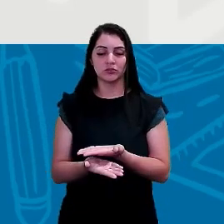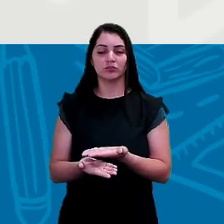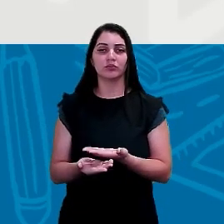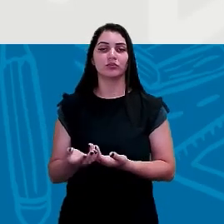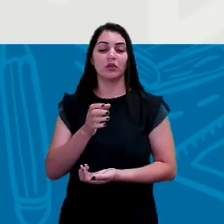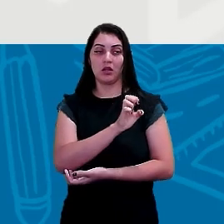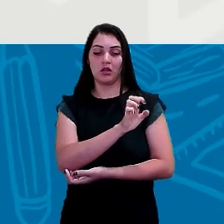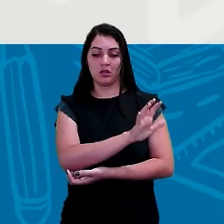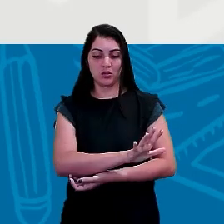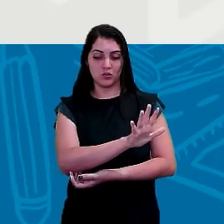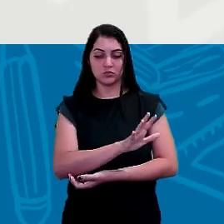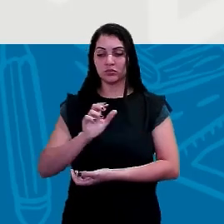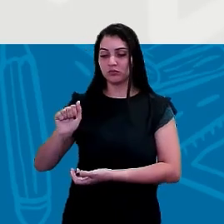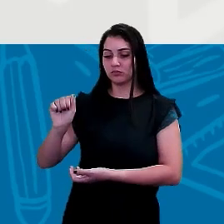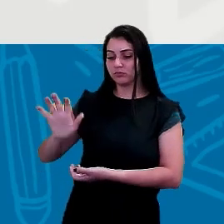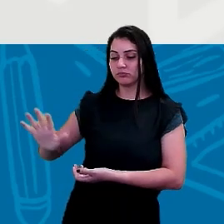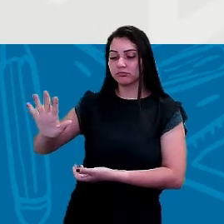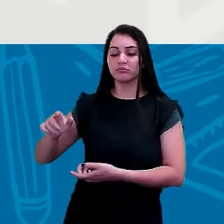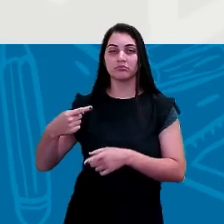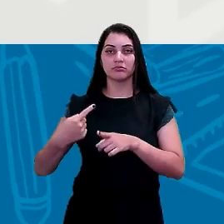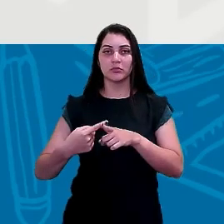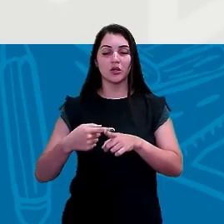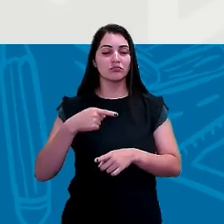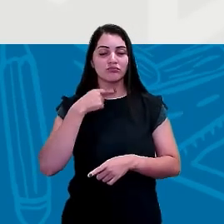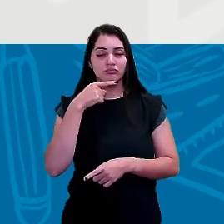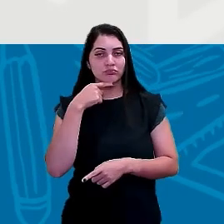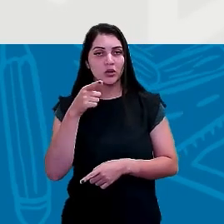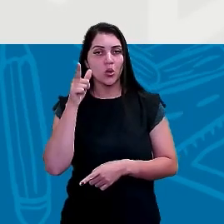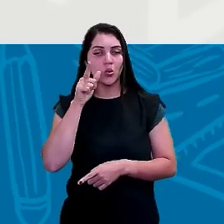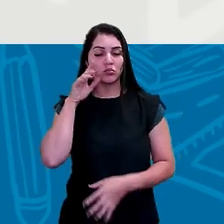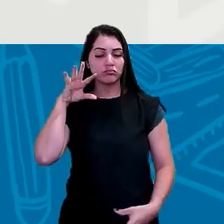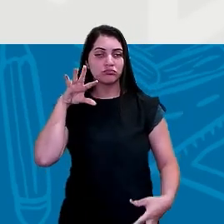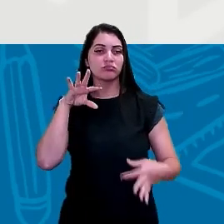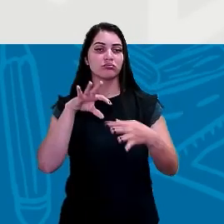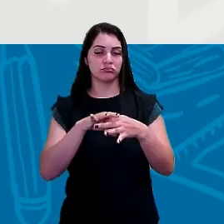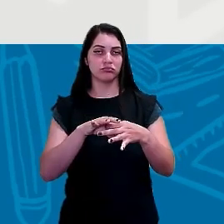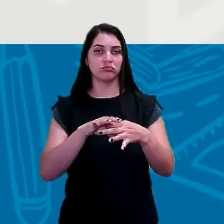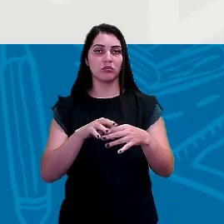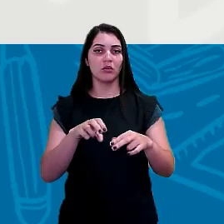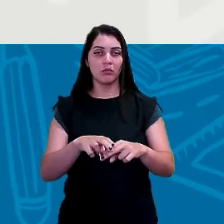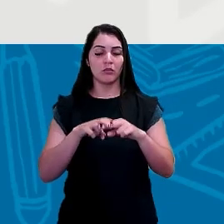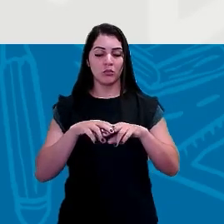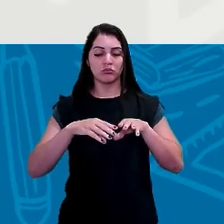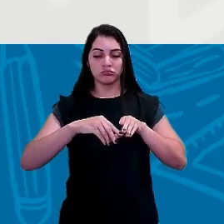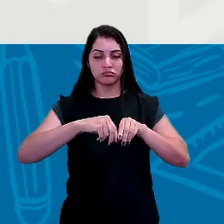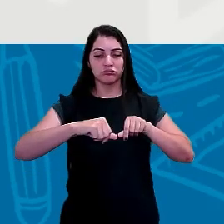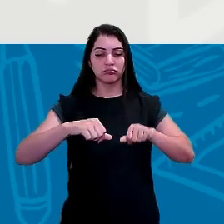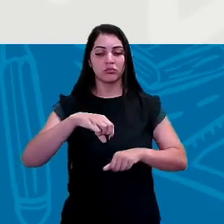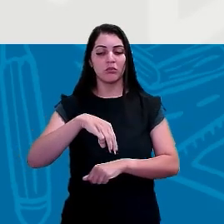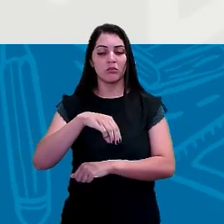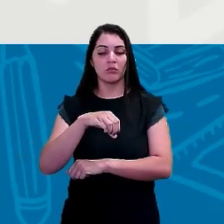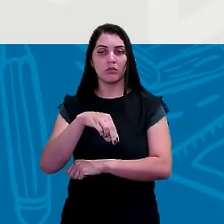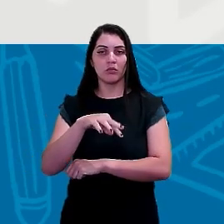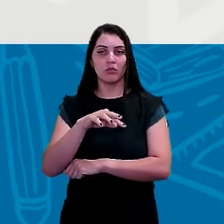Europa e a Ásia, por que eles não conseguiram essa integração total por conta dos montes rurais, que era